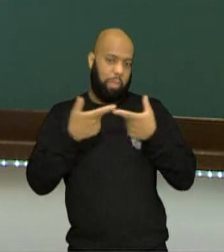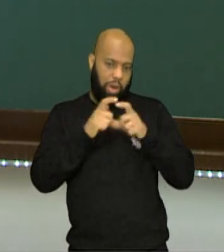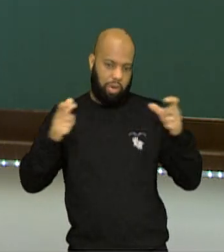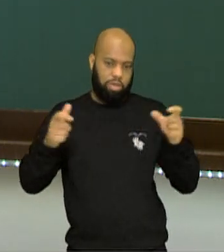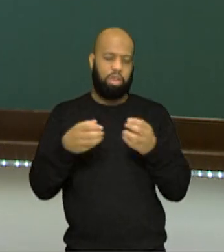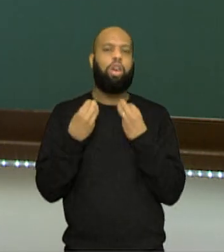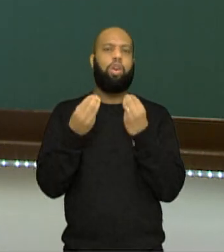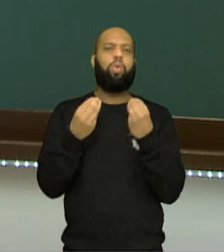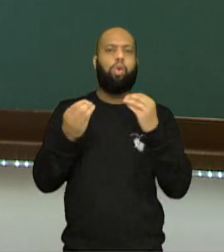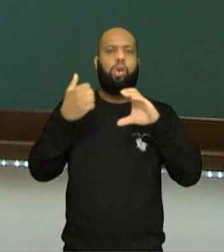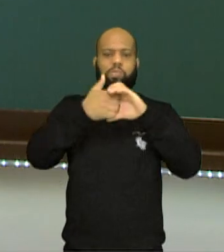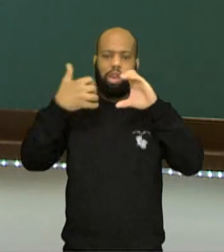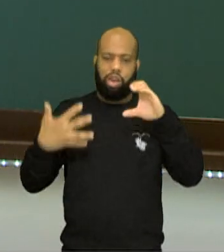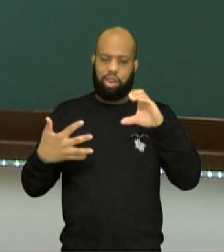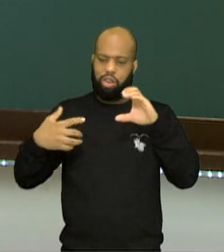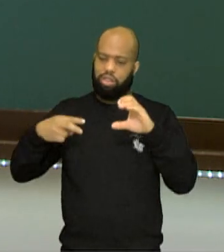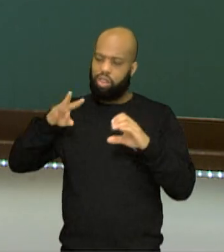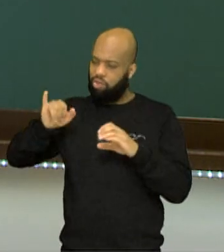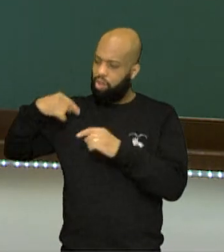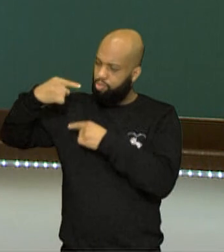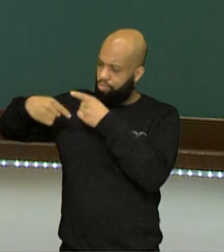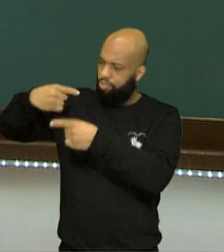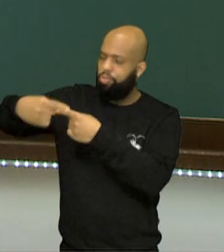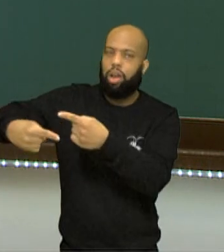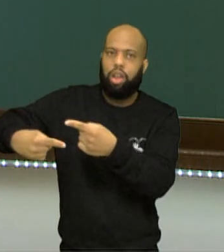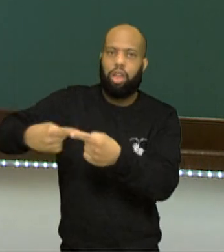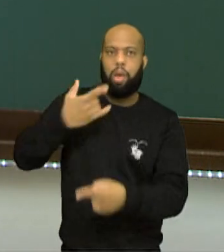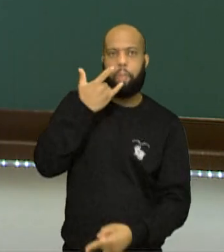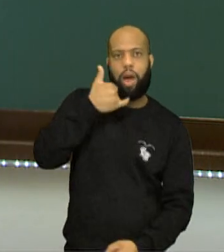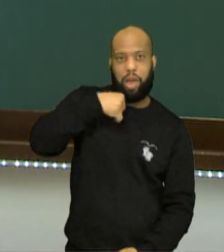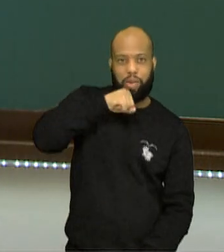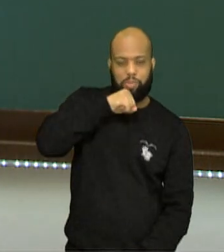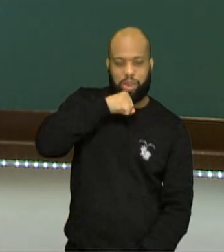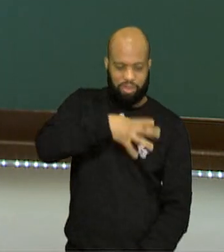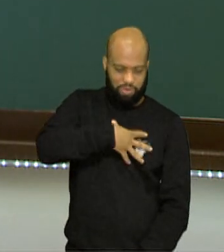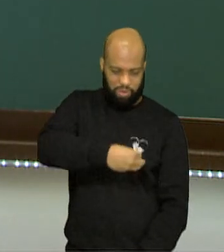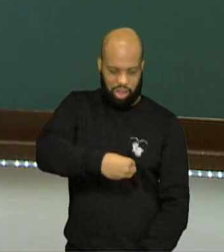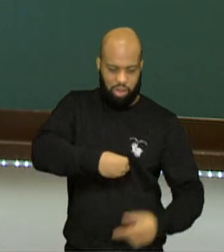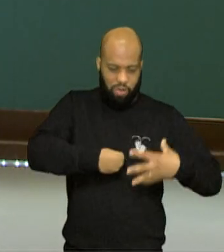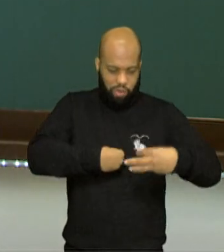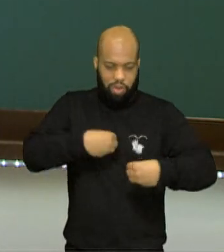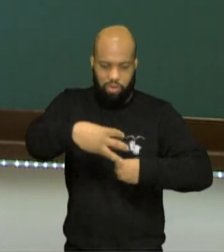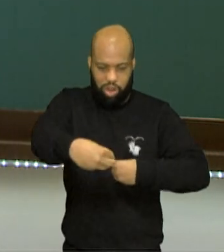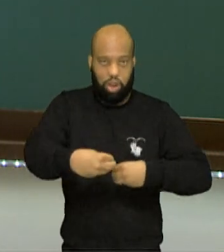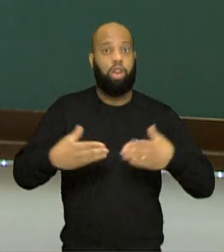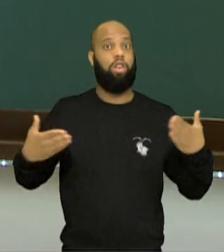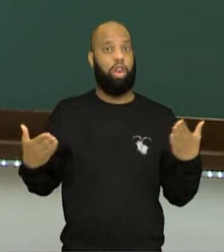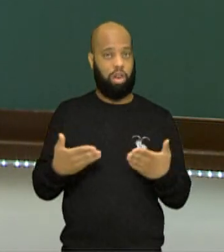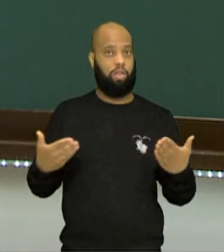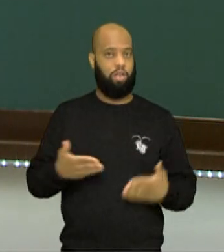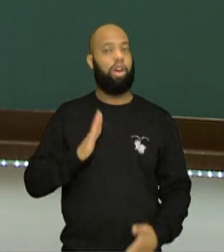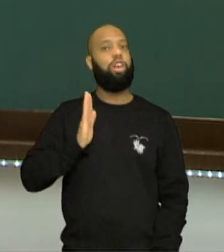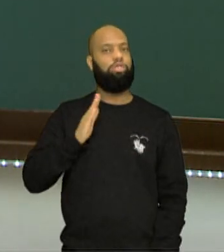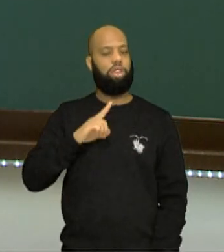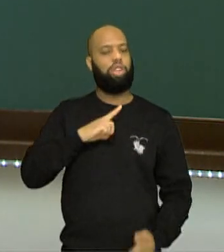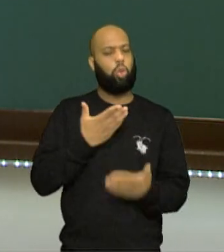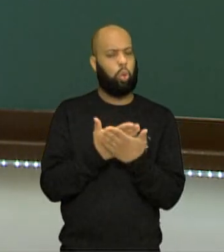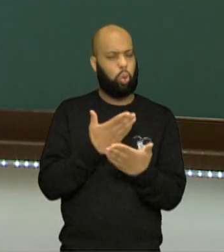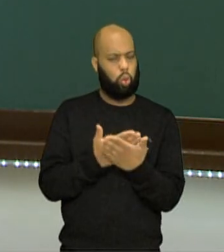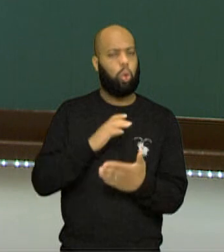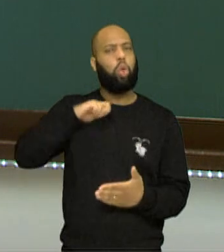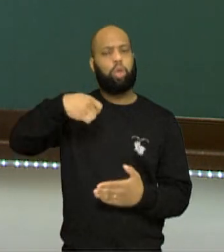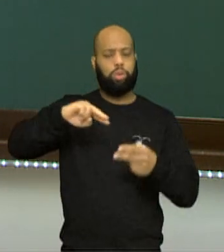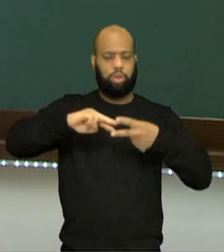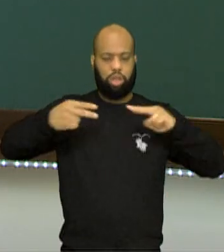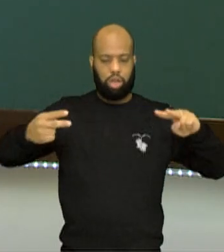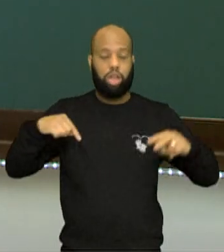que as características são transmitidas de pais para filhos? Hoje nós temos muito conhecimento na área de genética